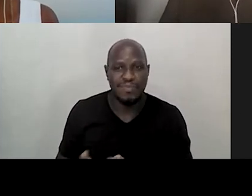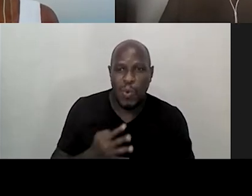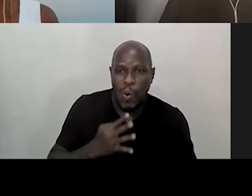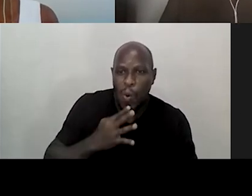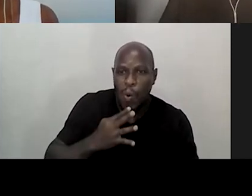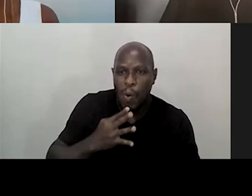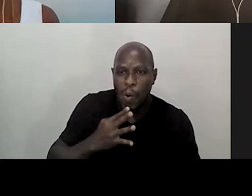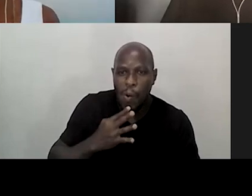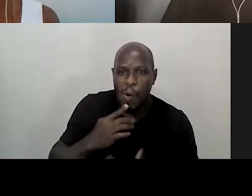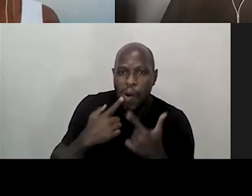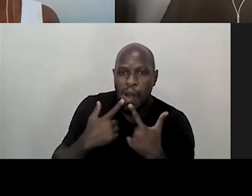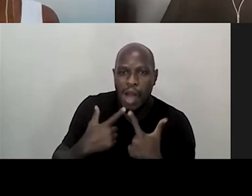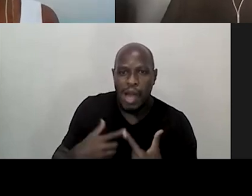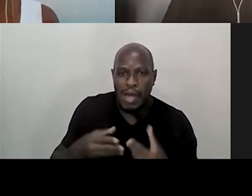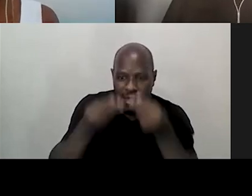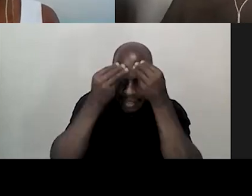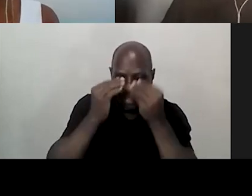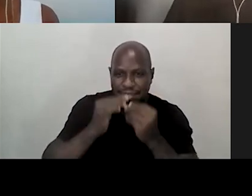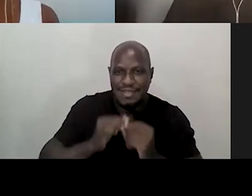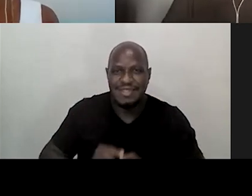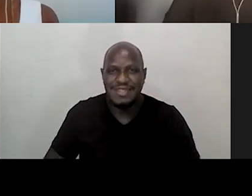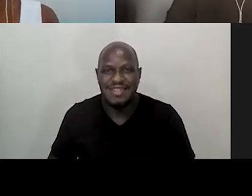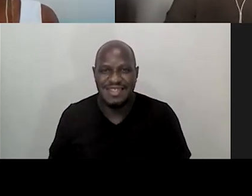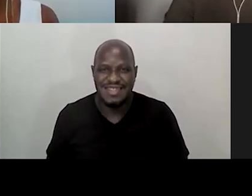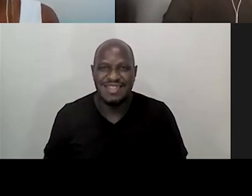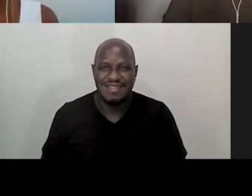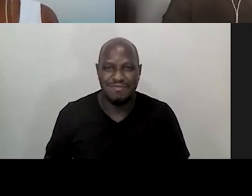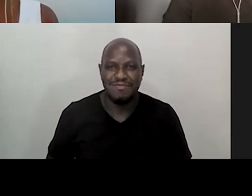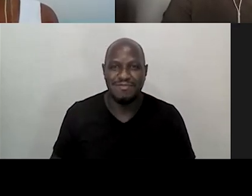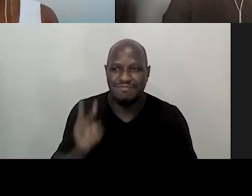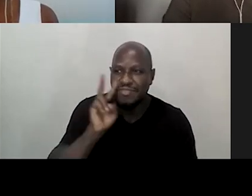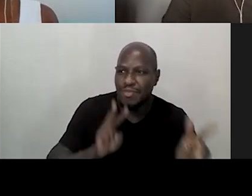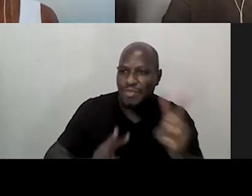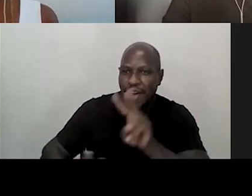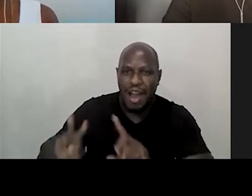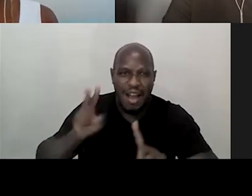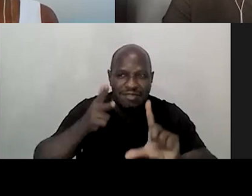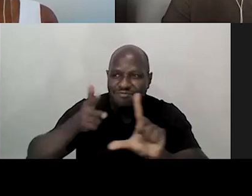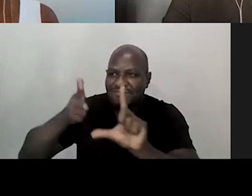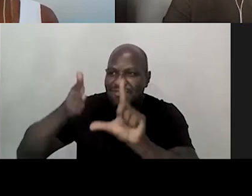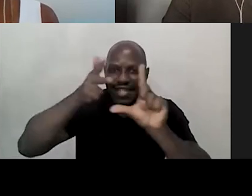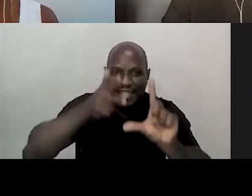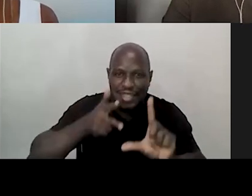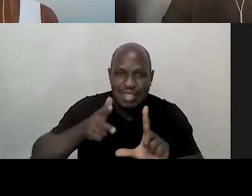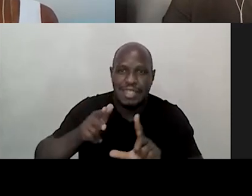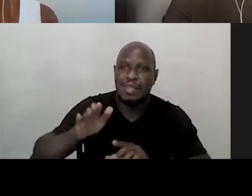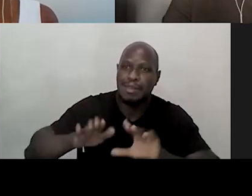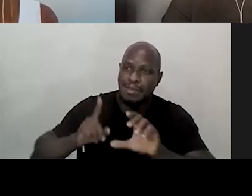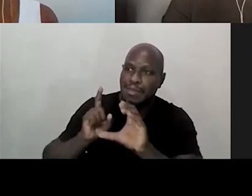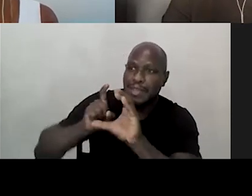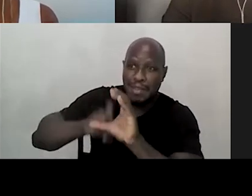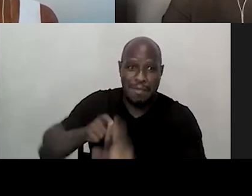essa linguagem, né, do audiovisual, é uma linguagem e eu defendo os áudios visuais, os amigos, assim,